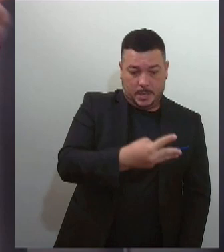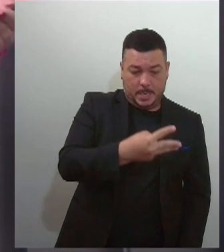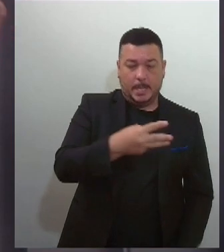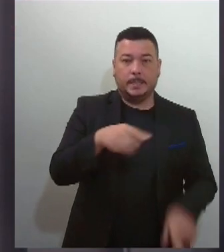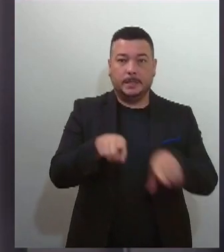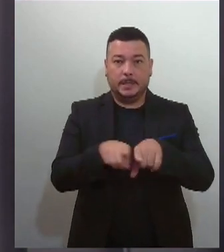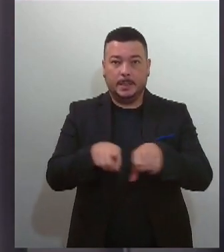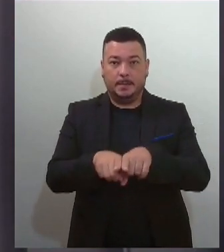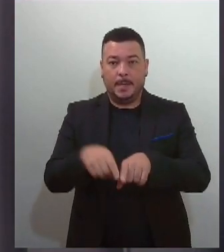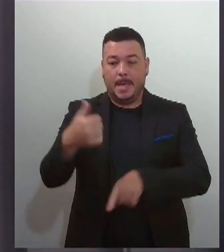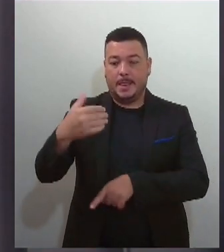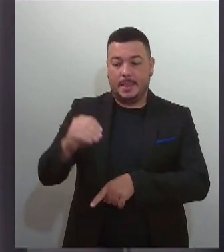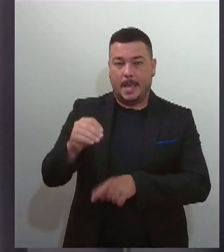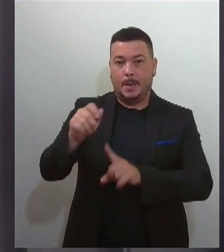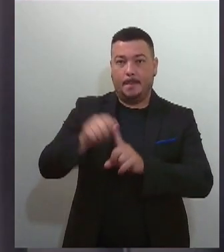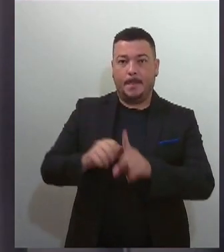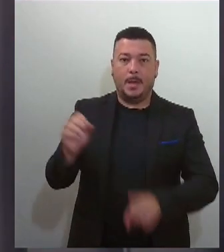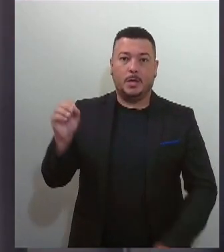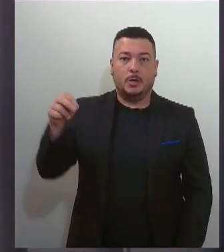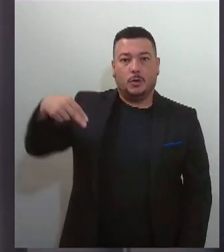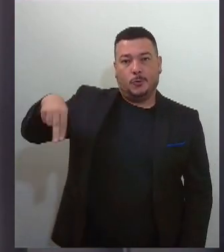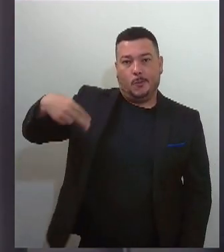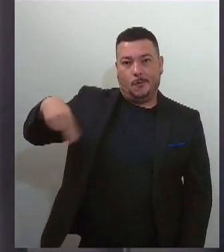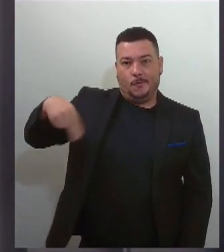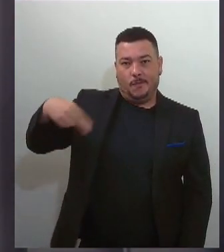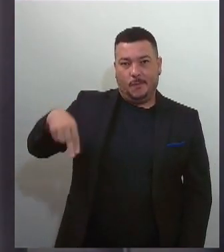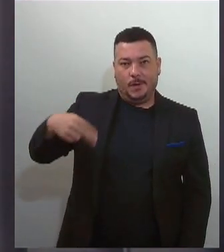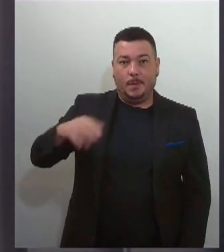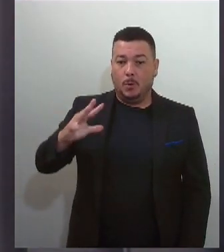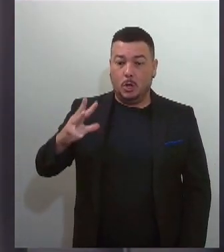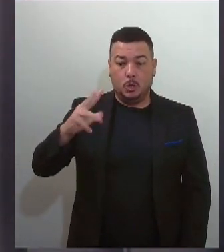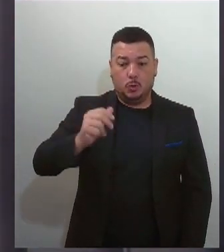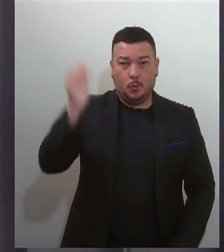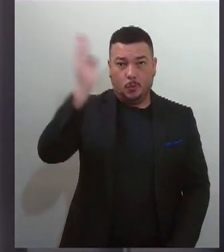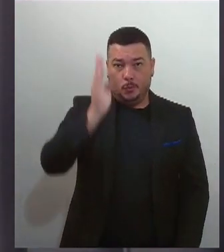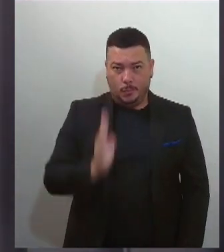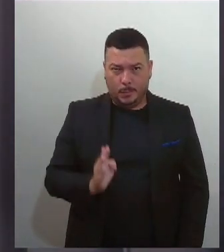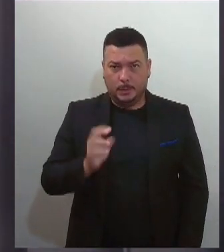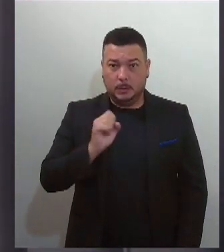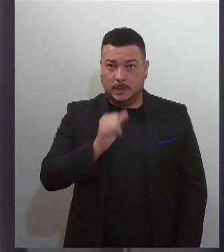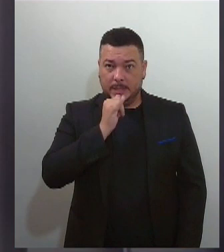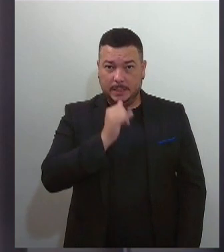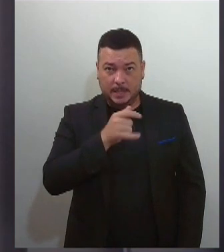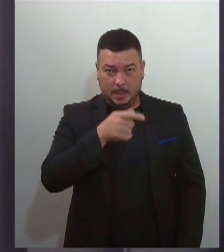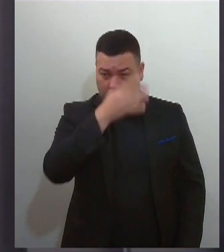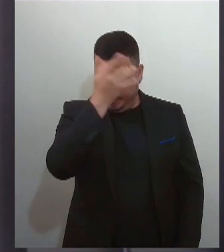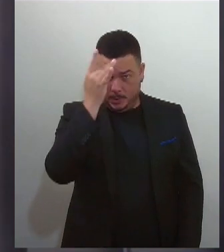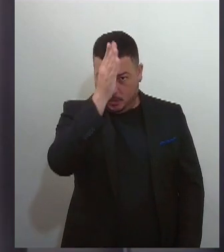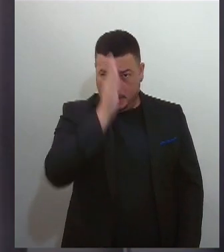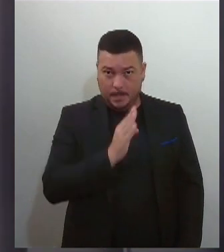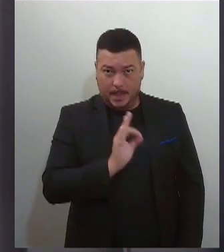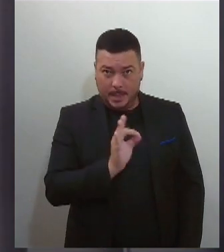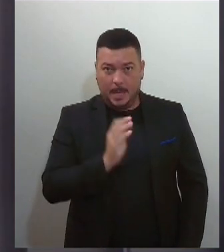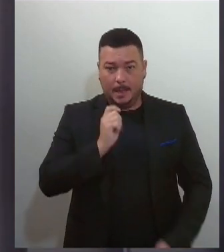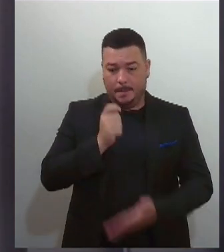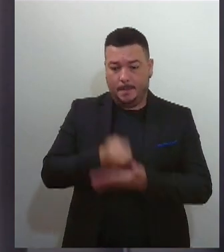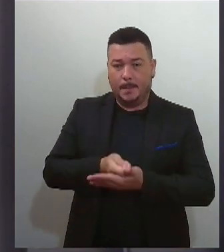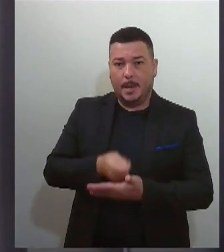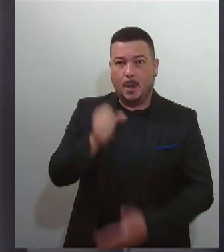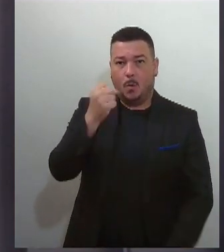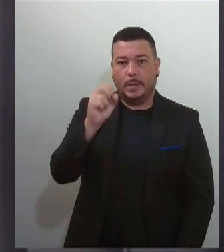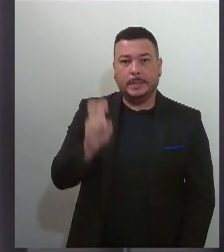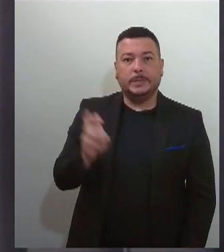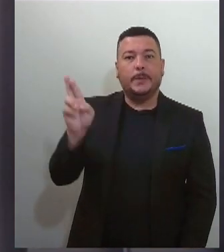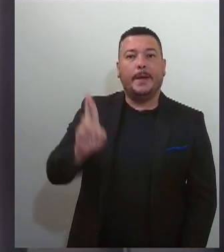nas 27 unidades da Federação. Quem não é isento deve pagar a taxa de inscrição, que continua no valor de R 85 até o dia